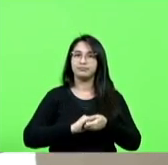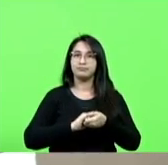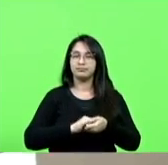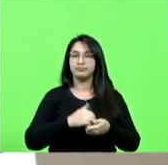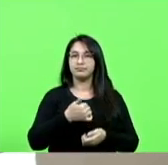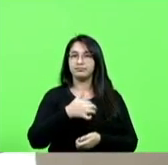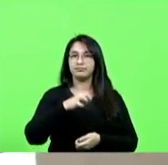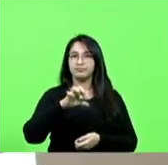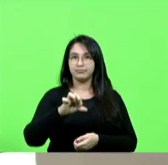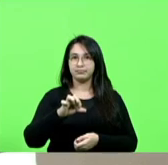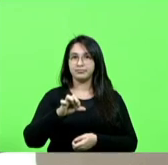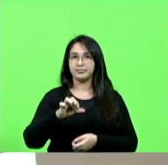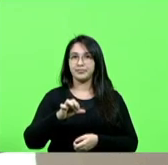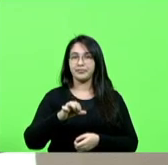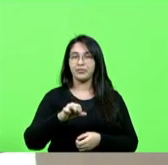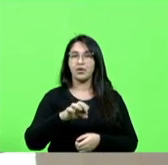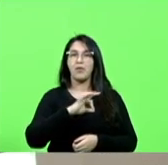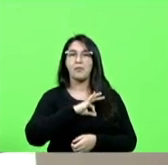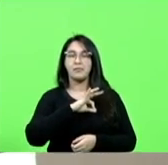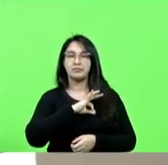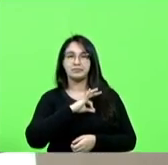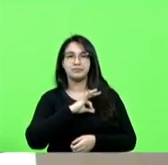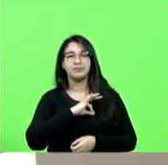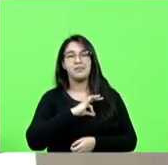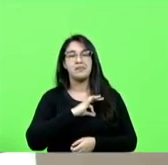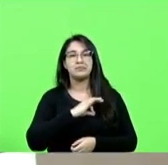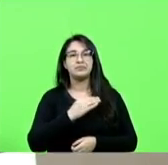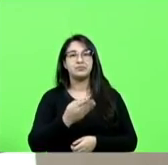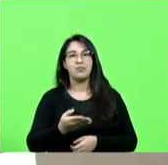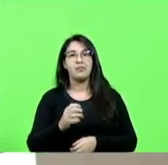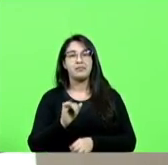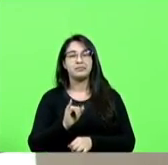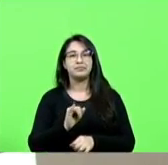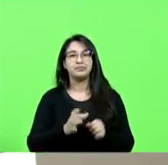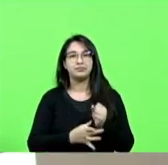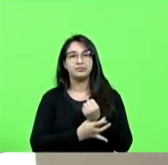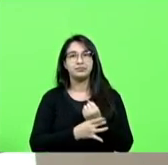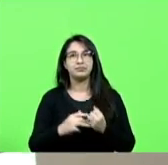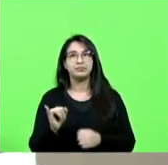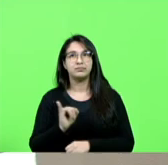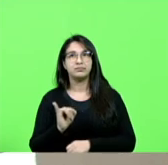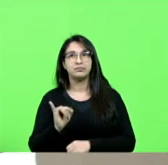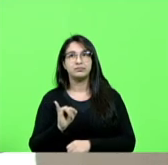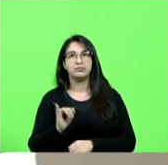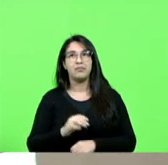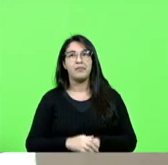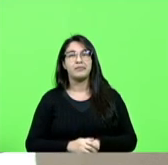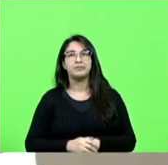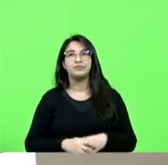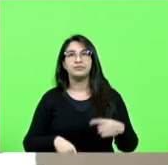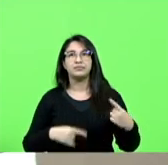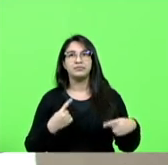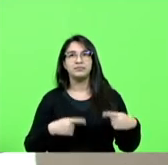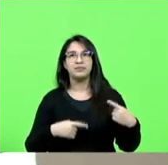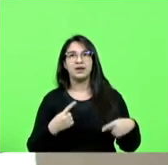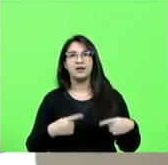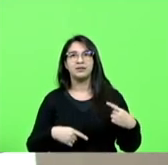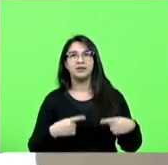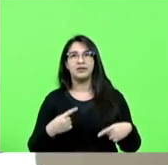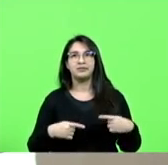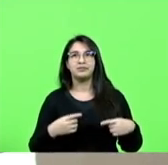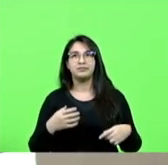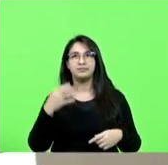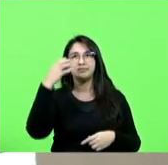Pelos anos de serviço prestados. Promovendo a segurança da cidade de Itajaí. Em discussão. Para discutir, presidente. Para discutir com a palavra o deputado Coronel Mousselin.